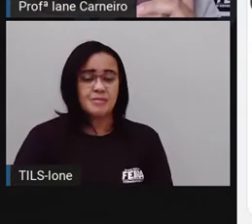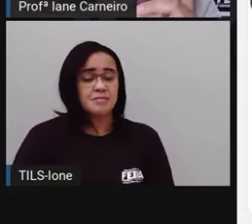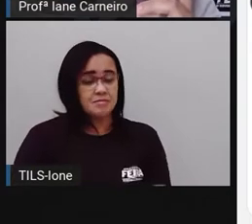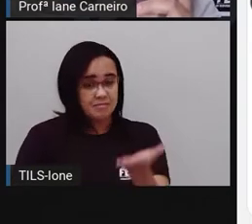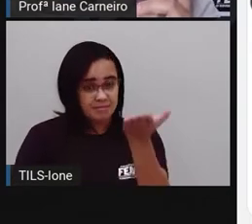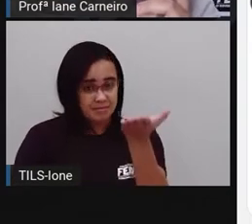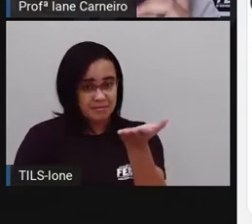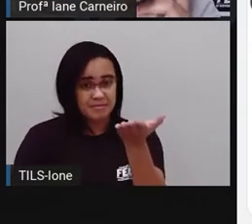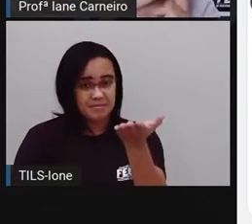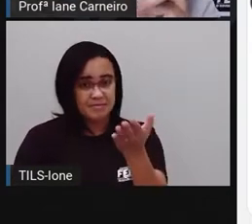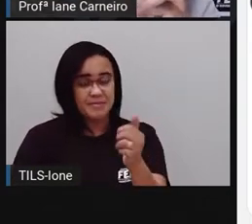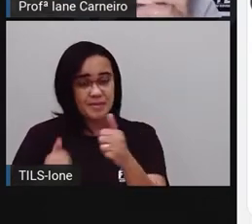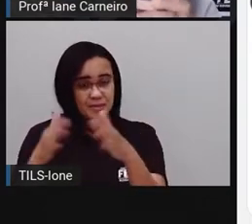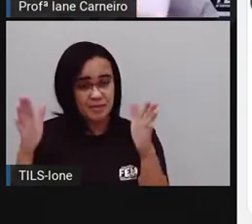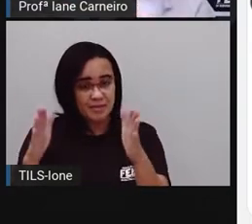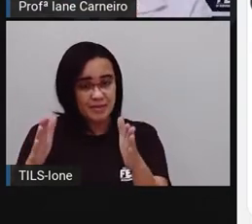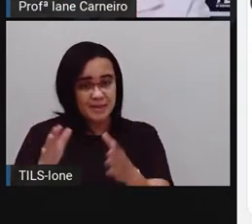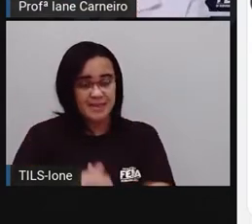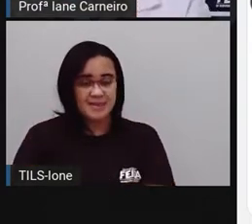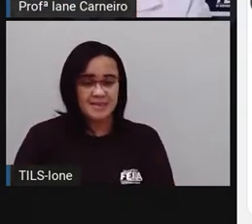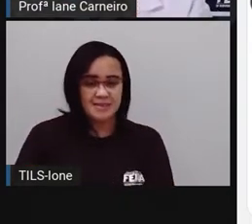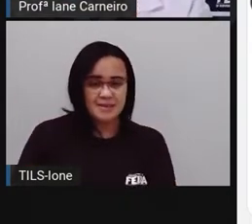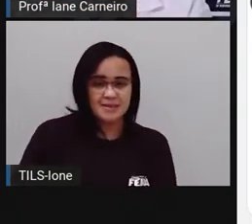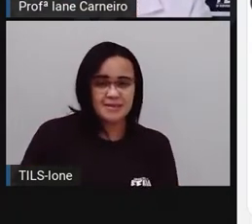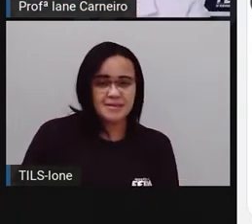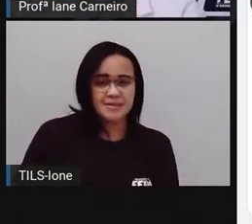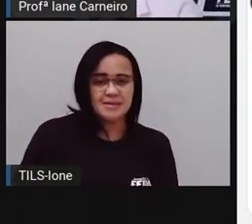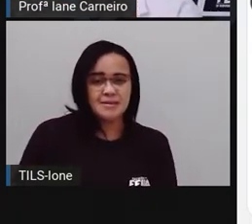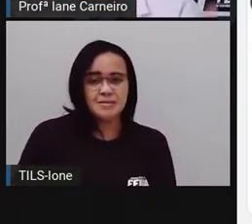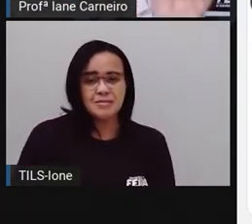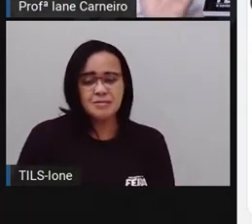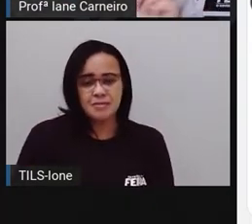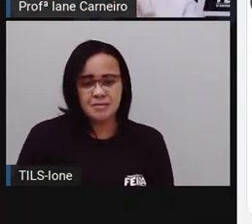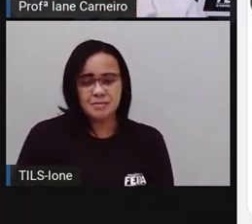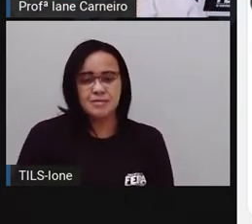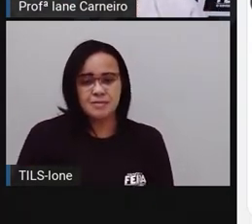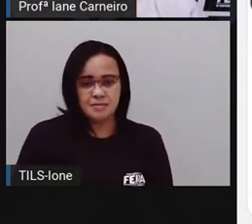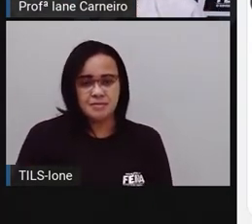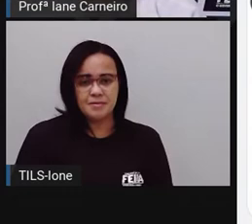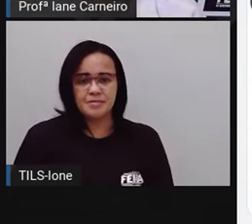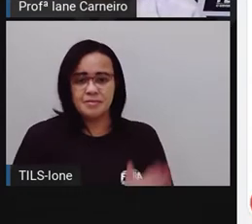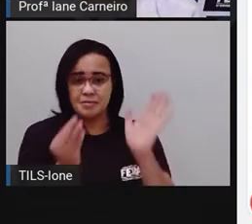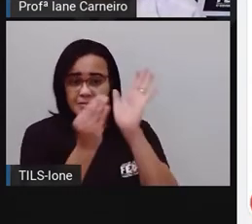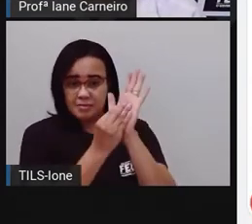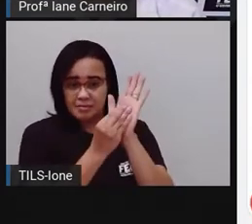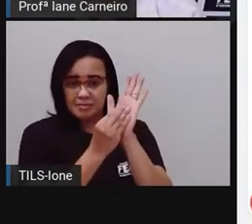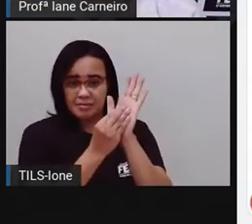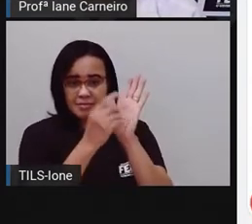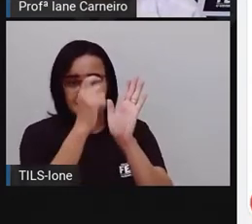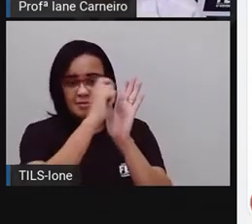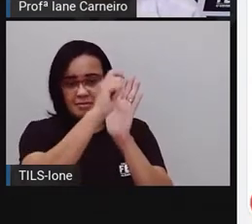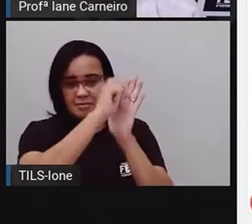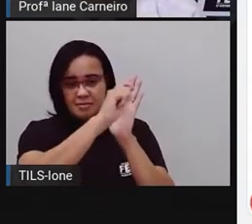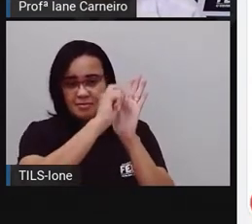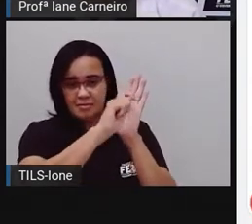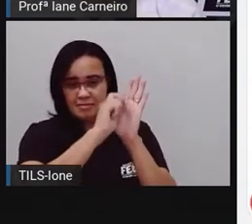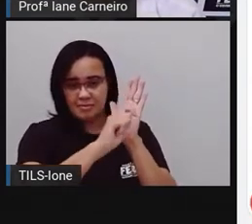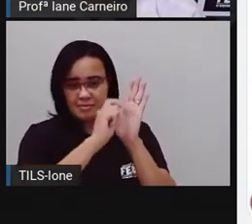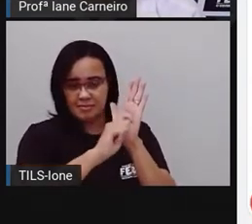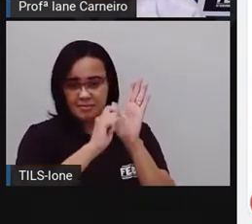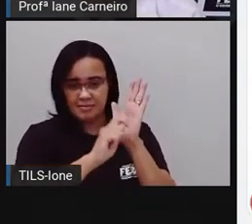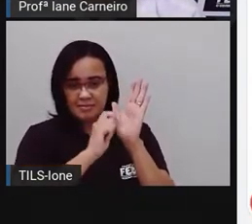Esta é a Princesa Maribel. Então, a Pró vai escrever aqui, ó... Aqui já tá escrito. Esta